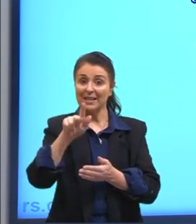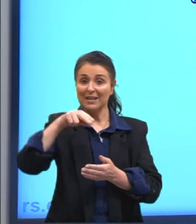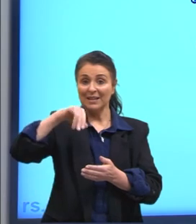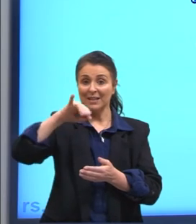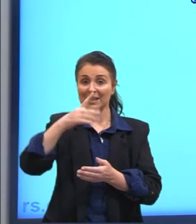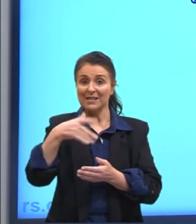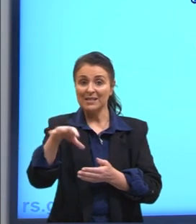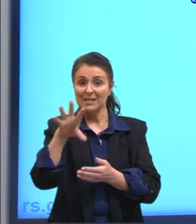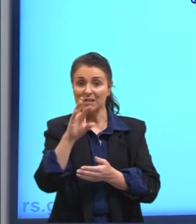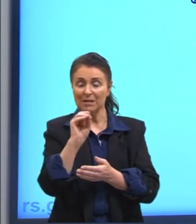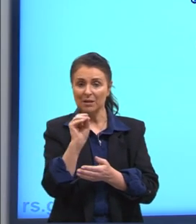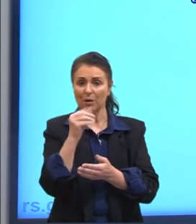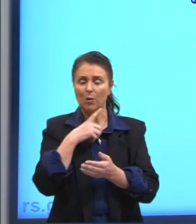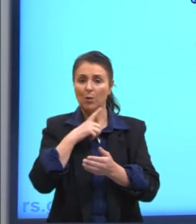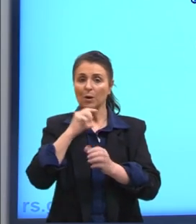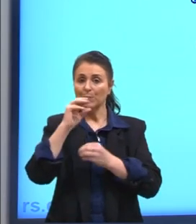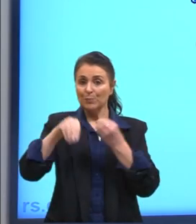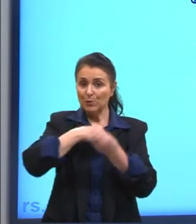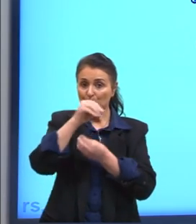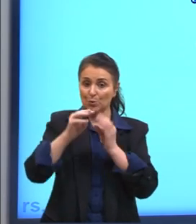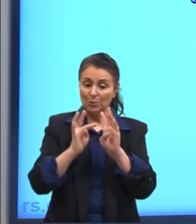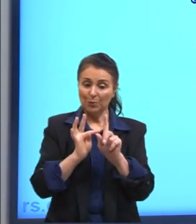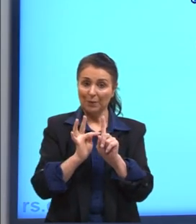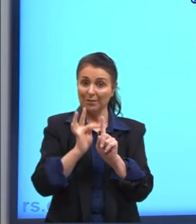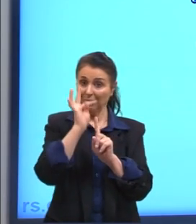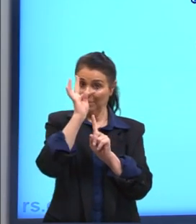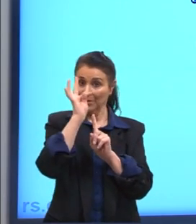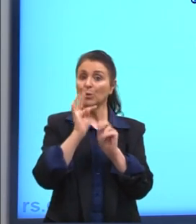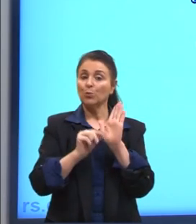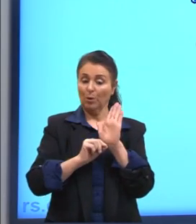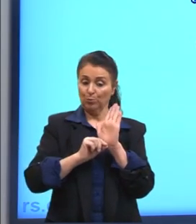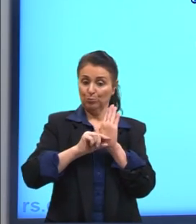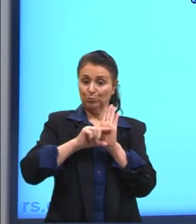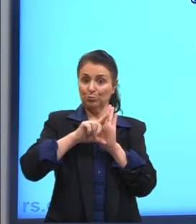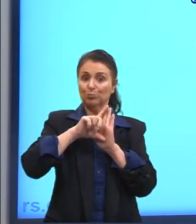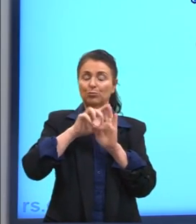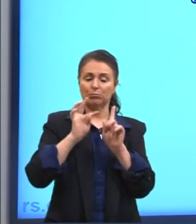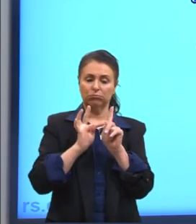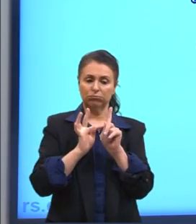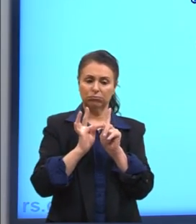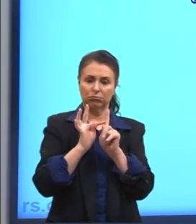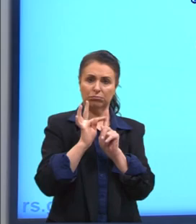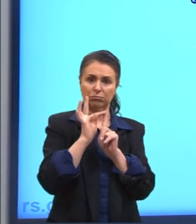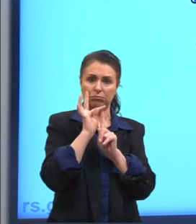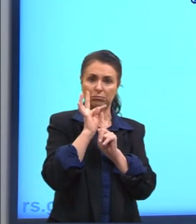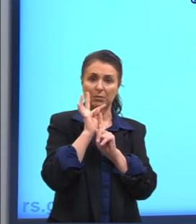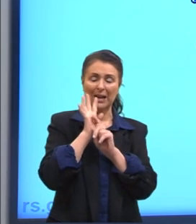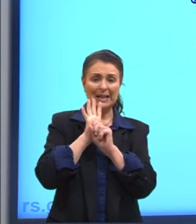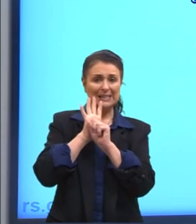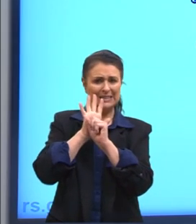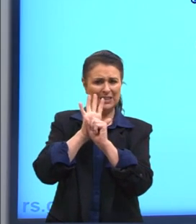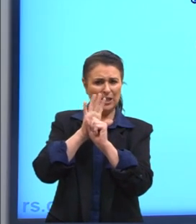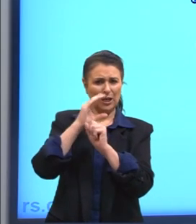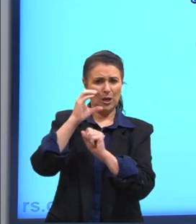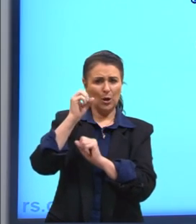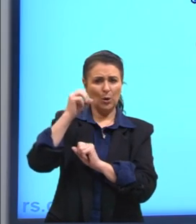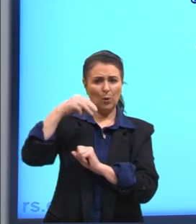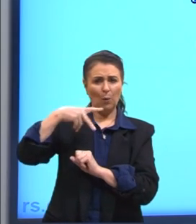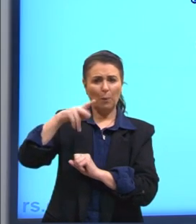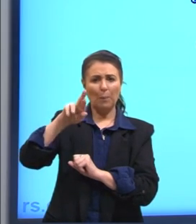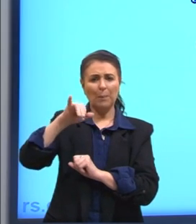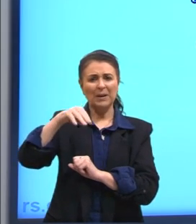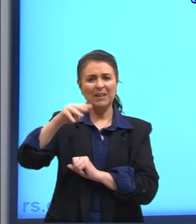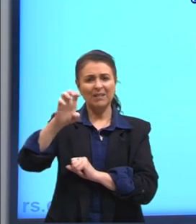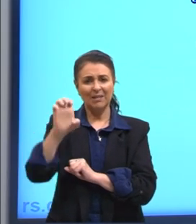a mistura a uma alta temperatura. Então, aumenta muito a temperatura, Veja que ela se comprime aqui, né? O pistão, ele sobe totalmente.